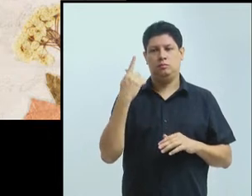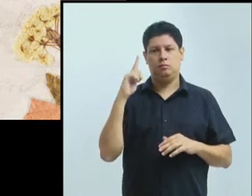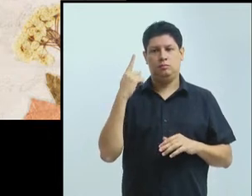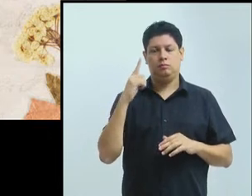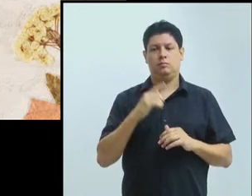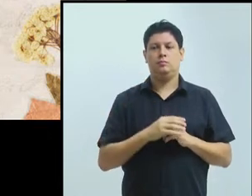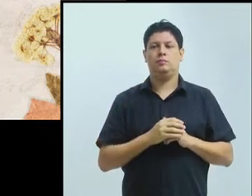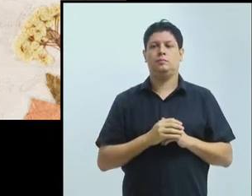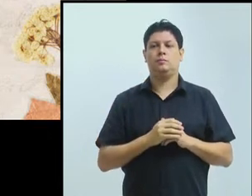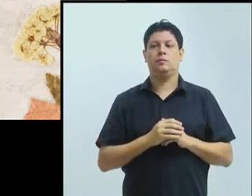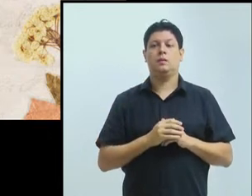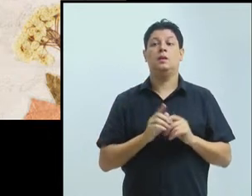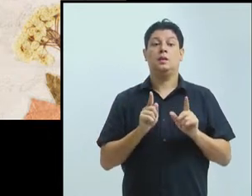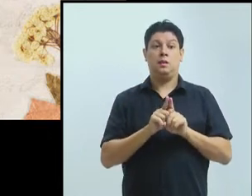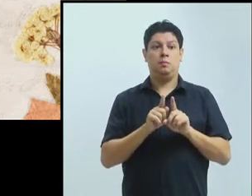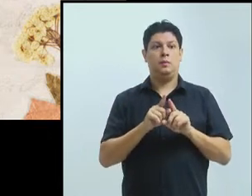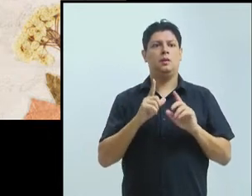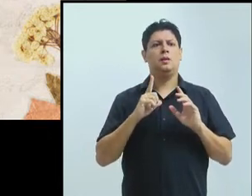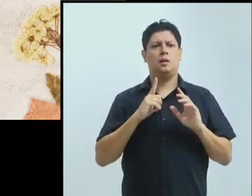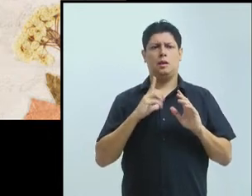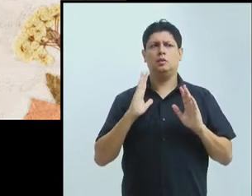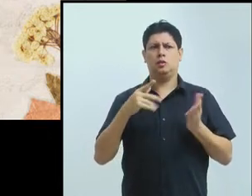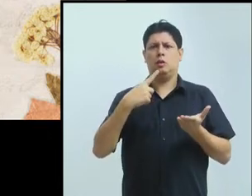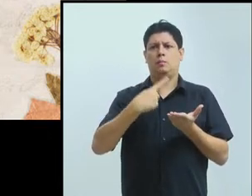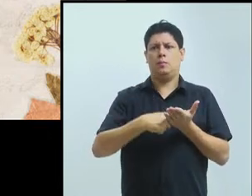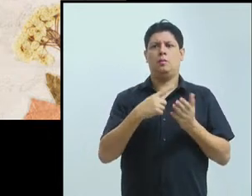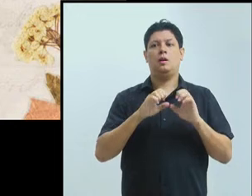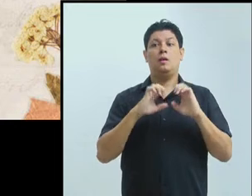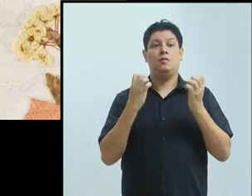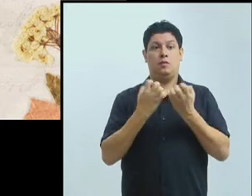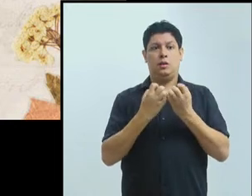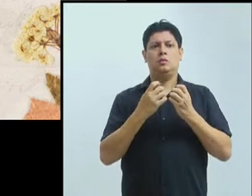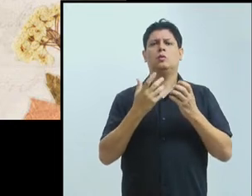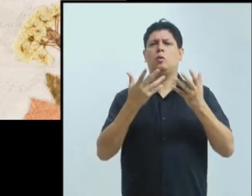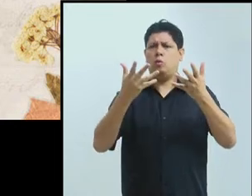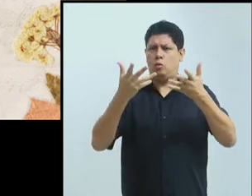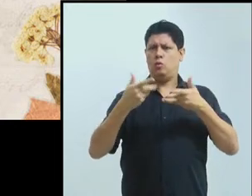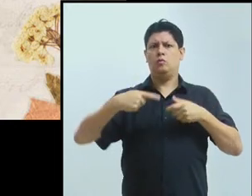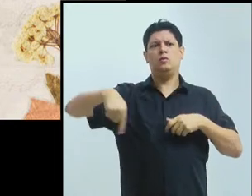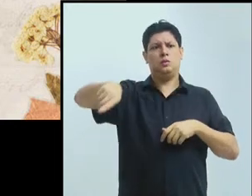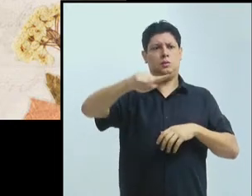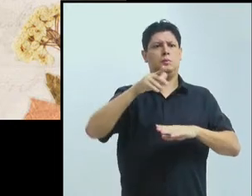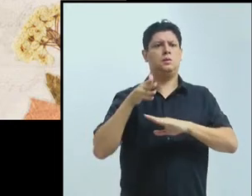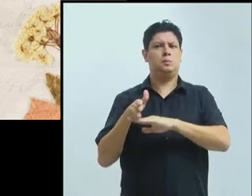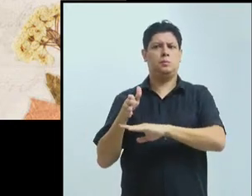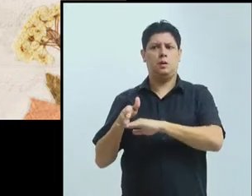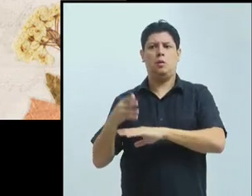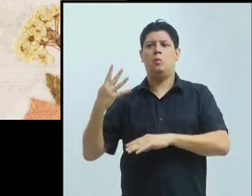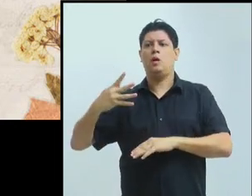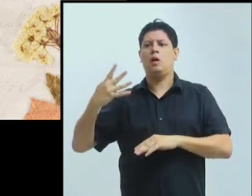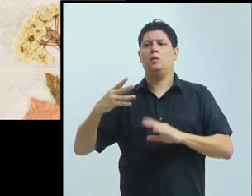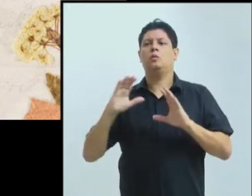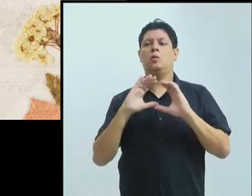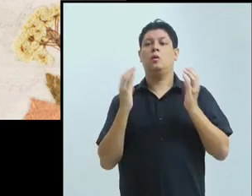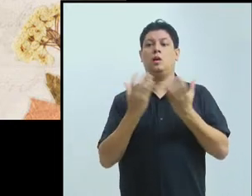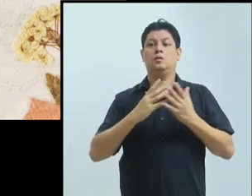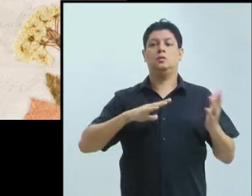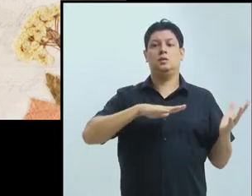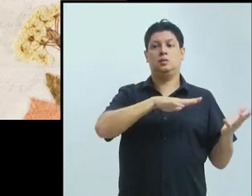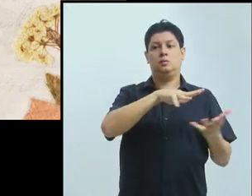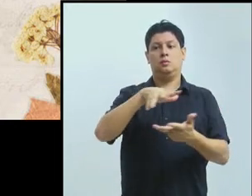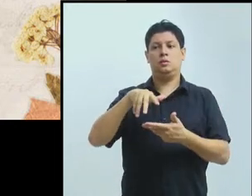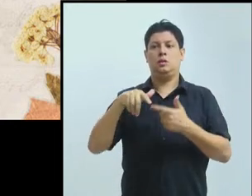que aí vocês já estão todos convidados, é o 4º Congresso Internacional Línguas, Cultura e Literaturas em Diálogo